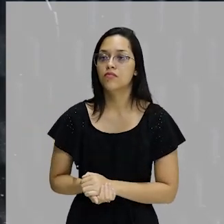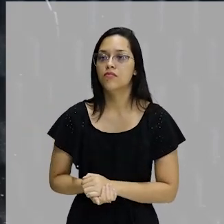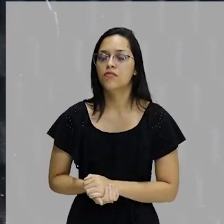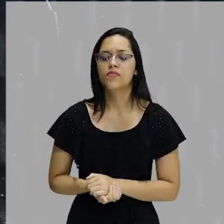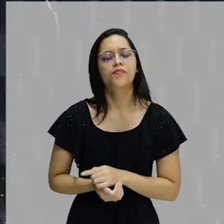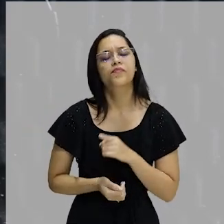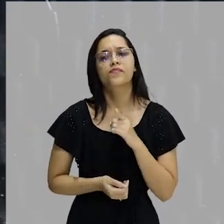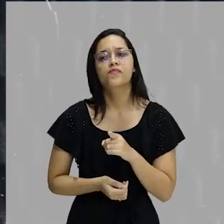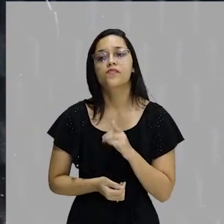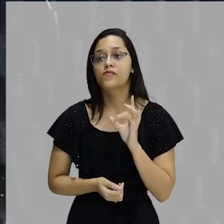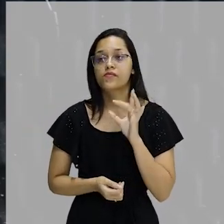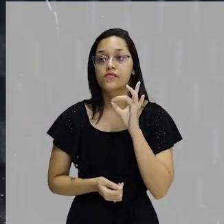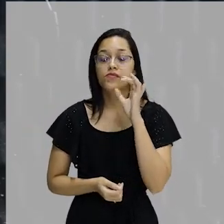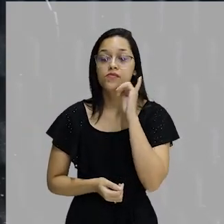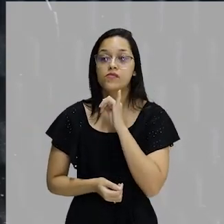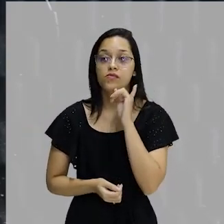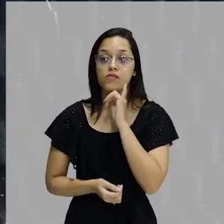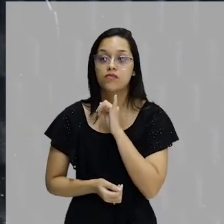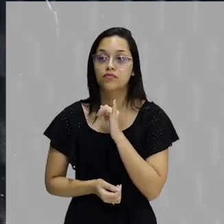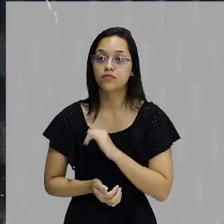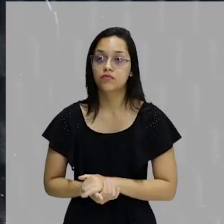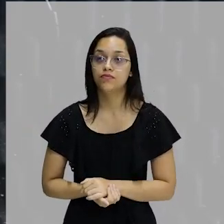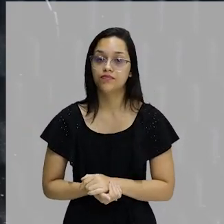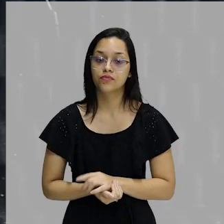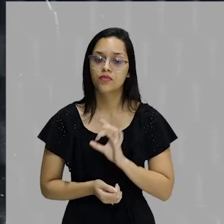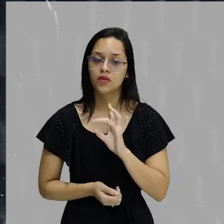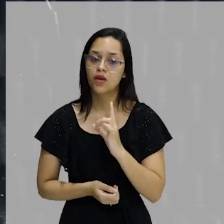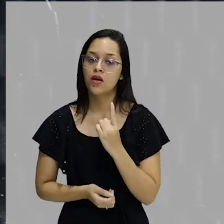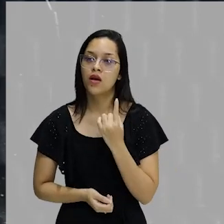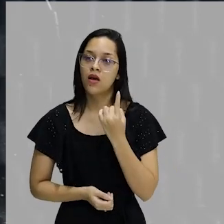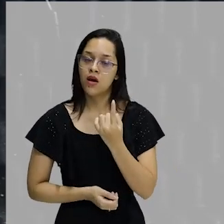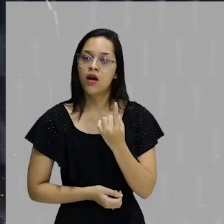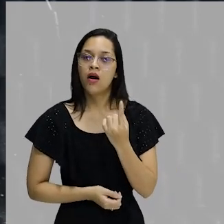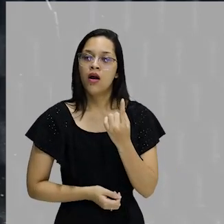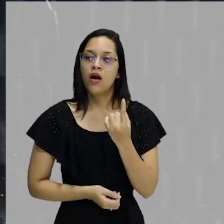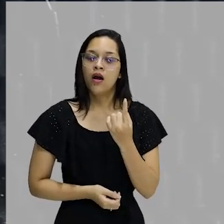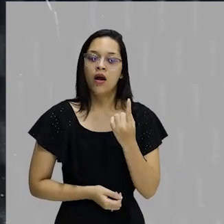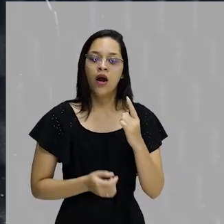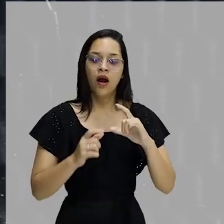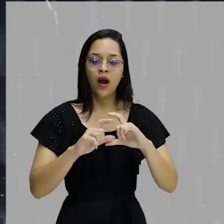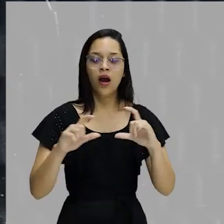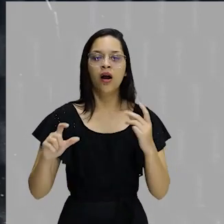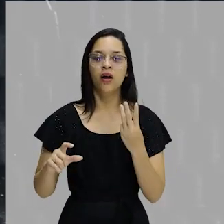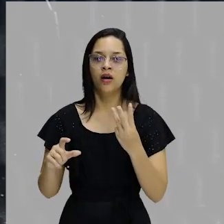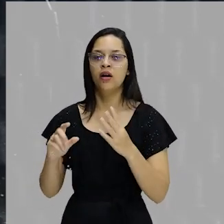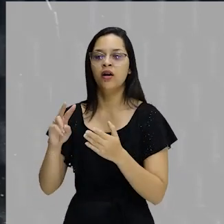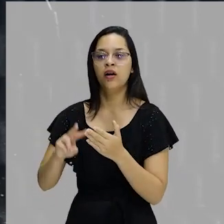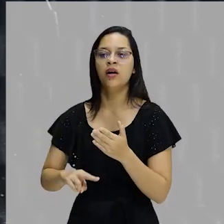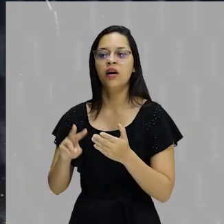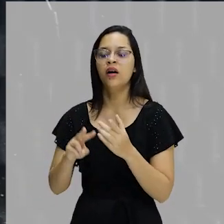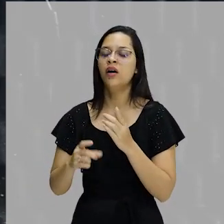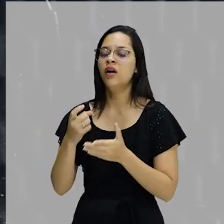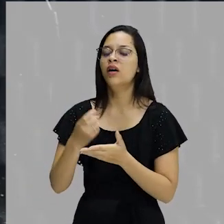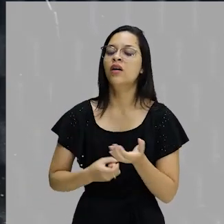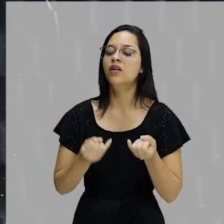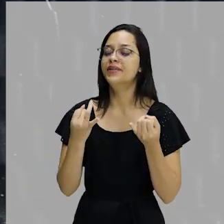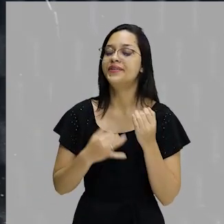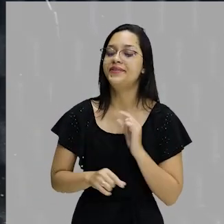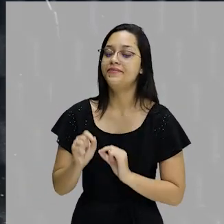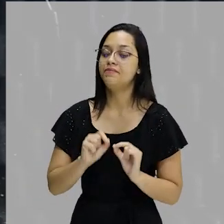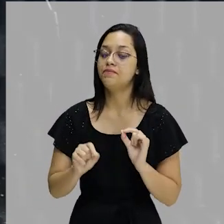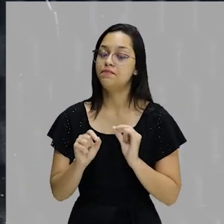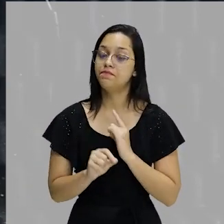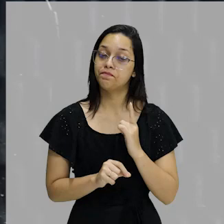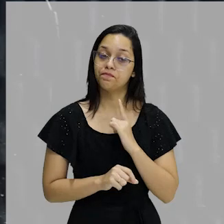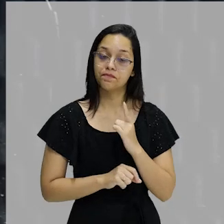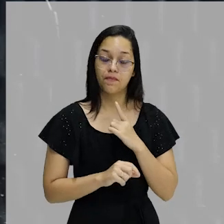Quando você... Aqui é só um exemplo. Coloquei só algumas linhas aqui, três linhas. O texto diz o quê? Que um